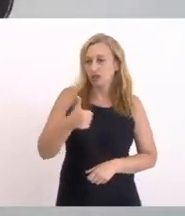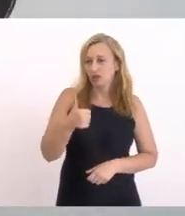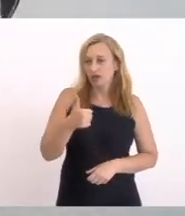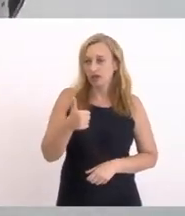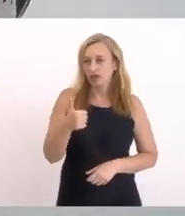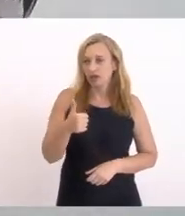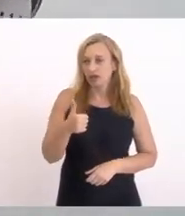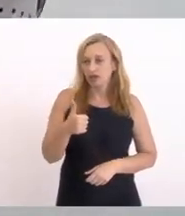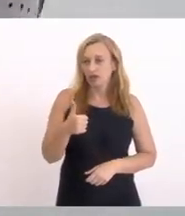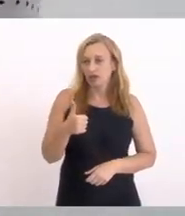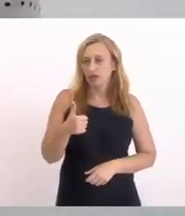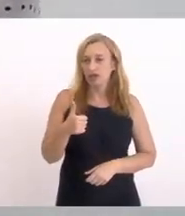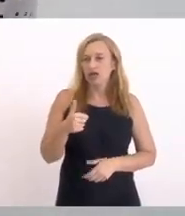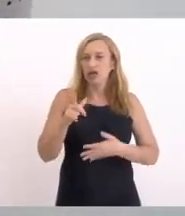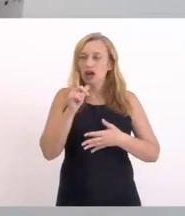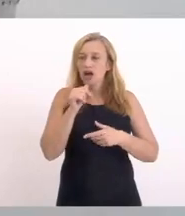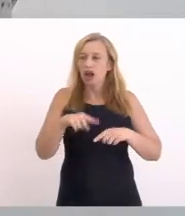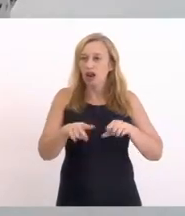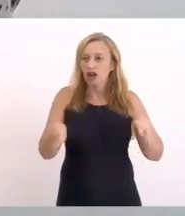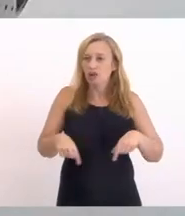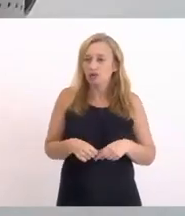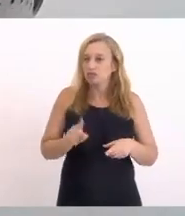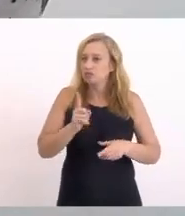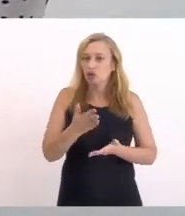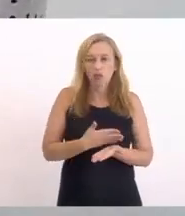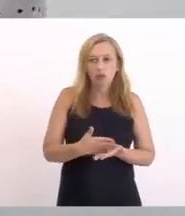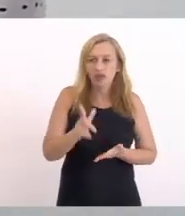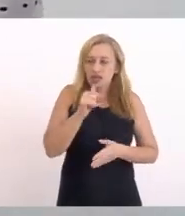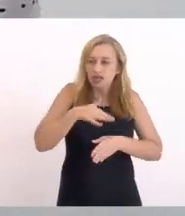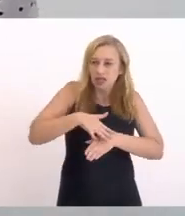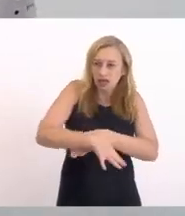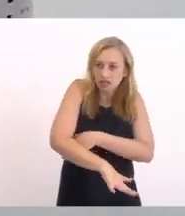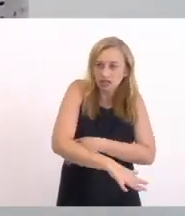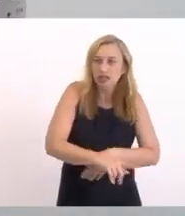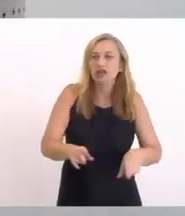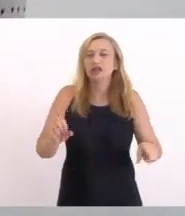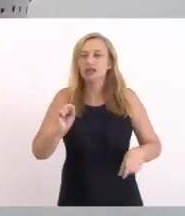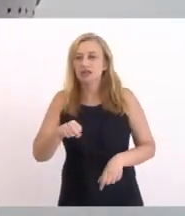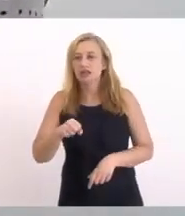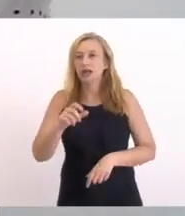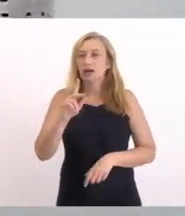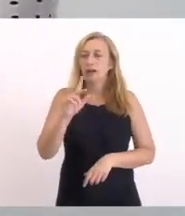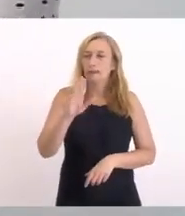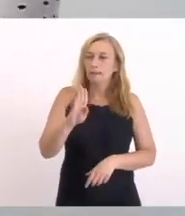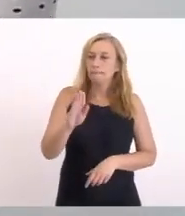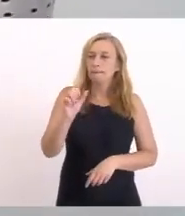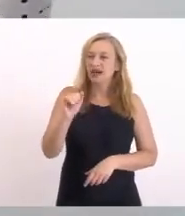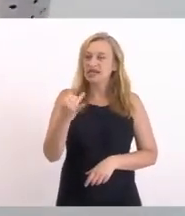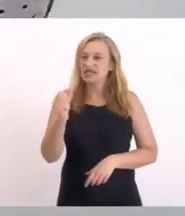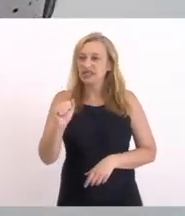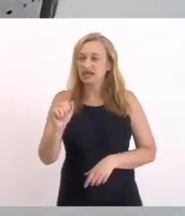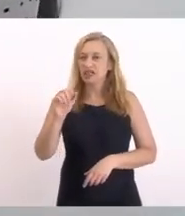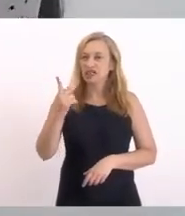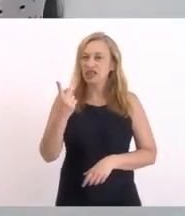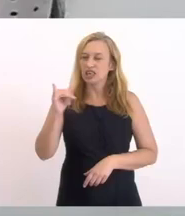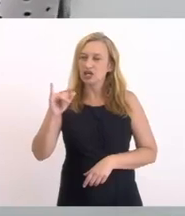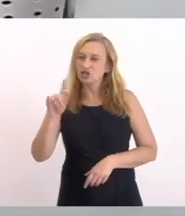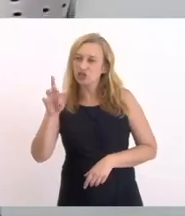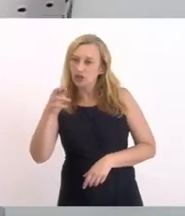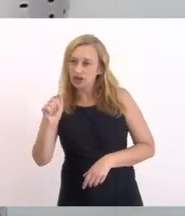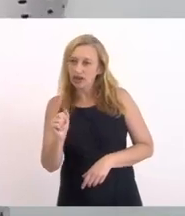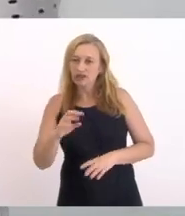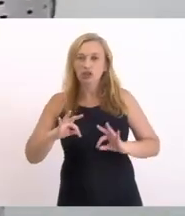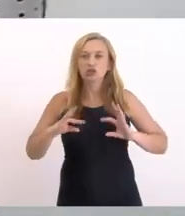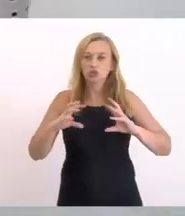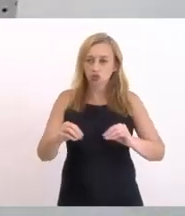A lagoa não começa Nas cachoeiras A lagoa começa Na bacia hidrográfica Todos os matamentos Necessários Feitos dentro de uma